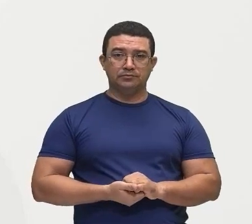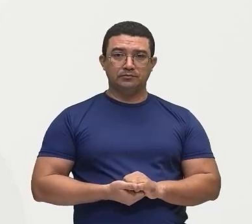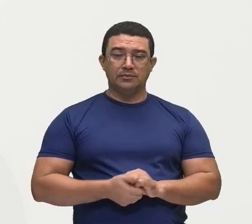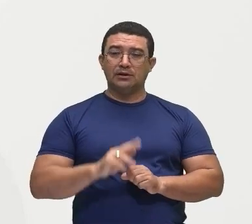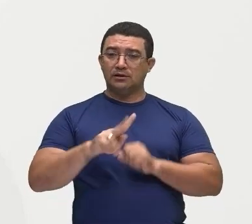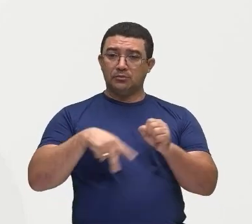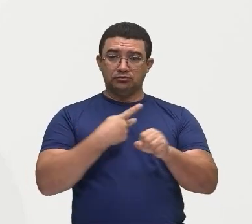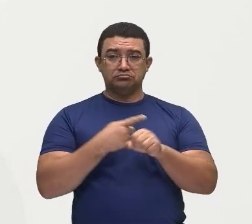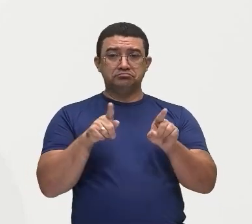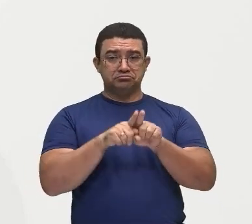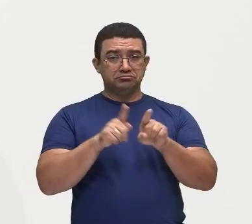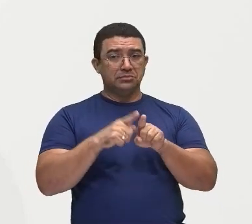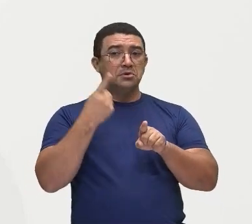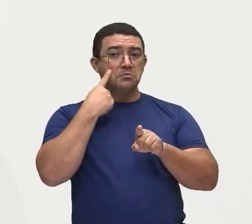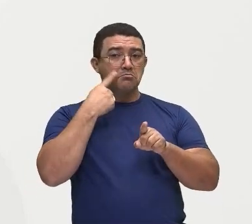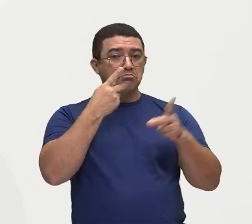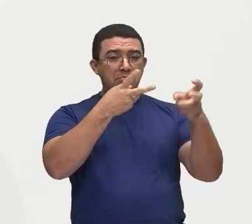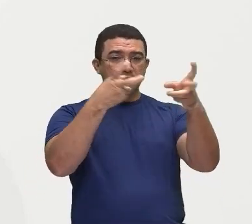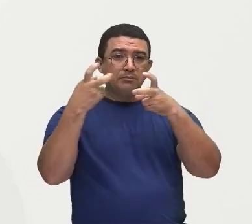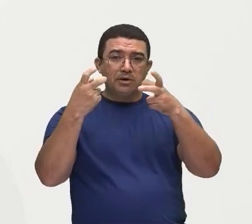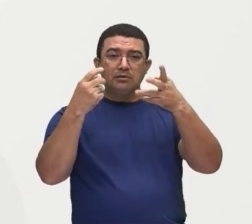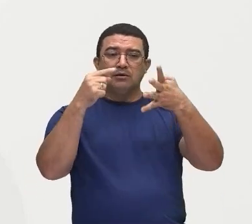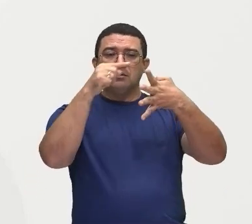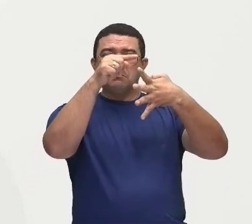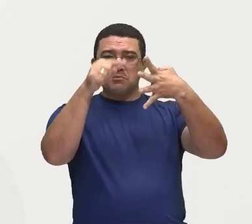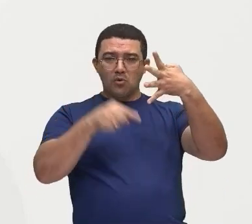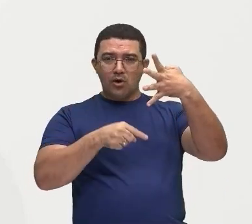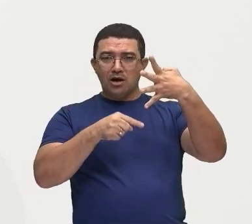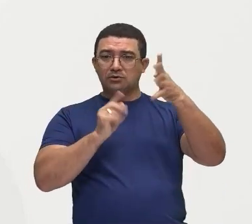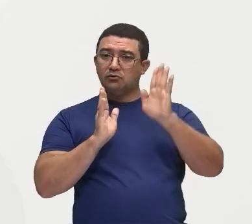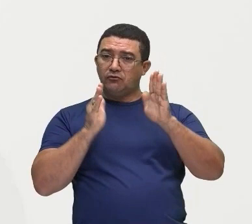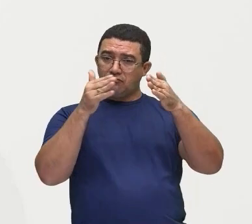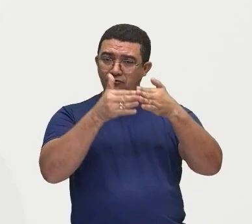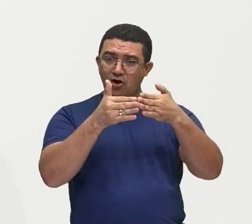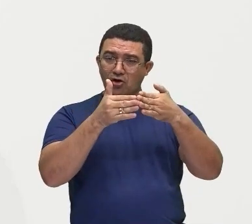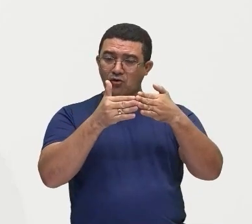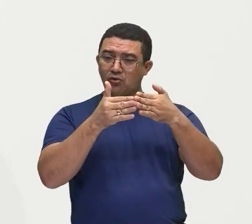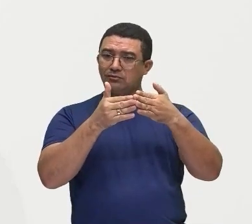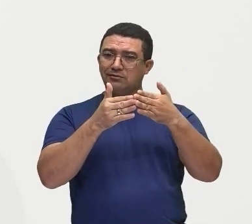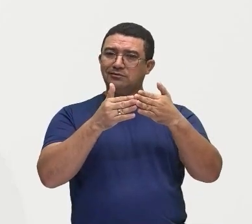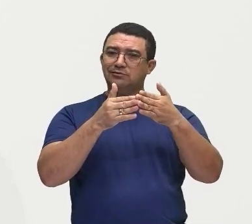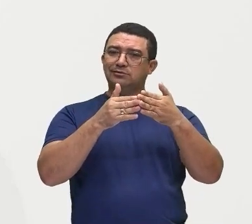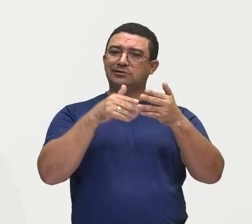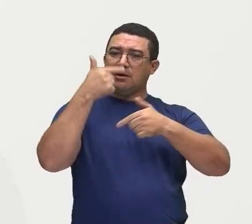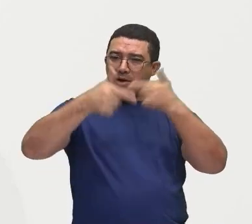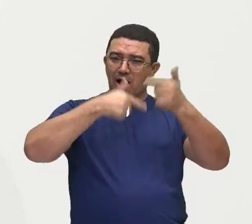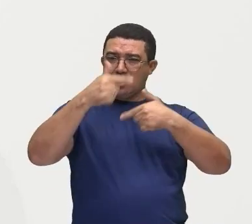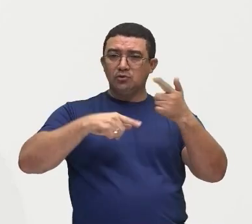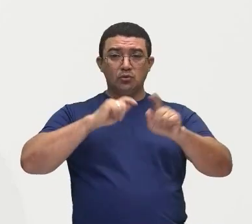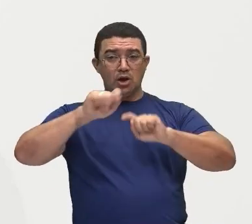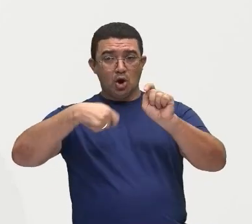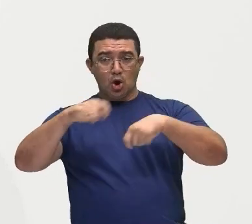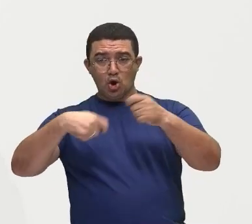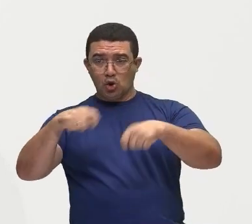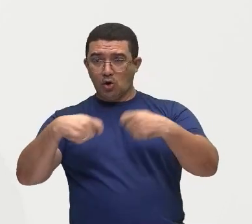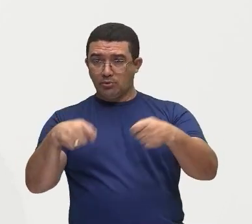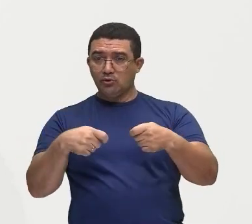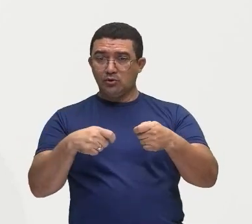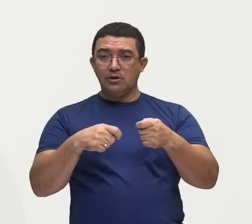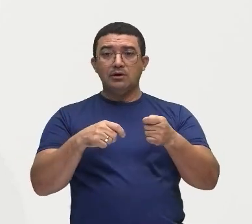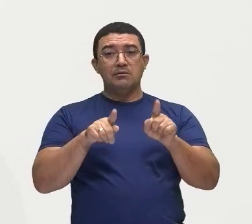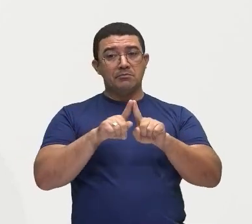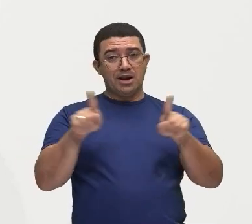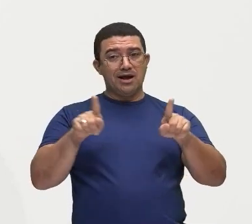para a atividade do cultivo, né? Dentro dessa atividade econômica, para abastecer o próprio